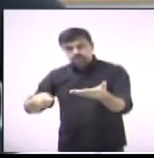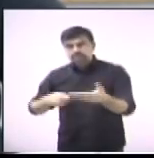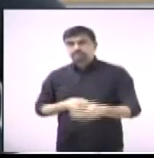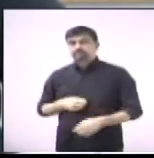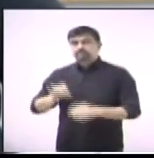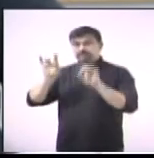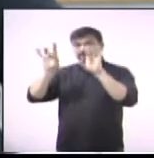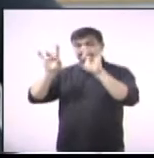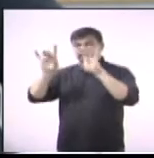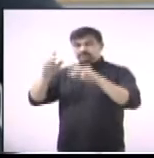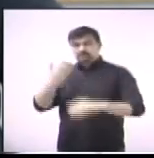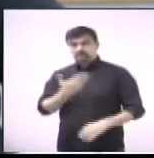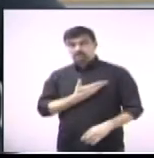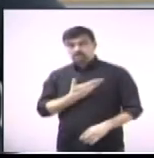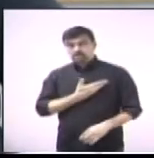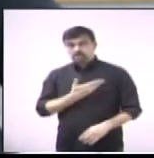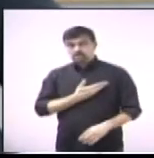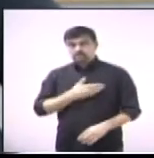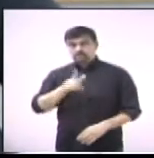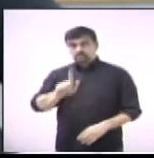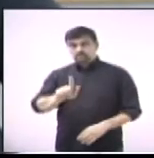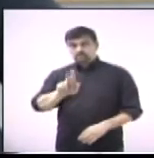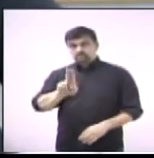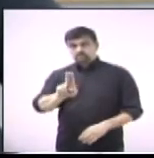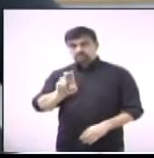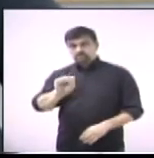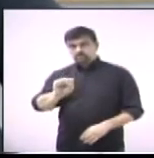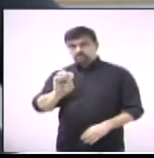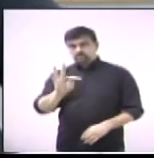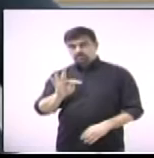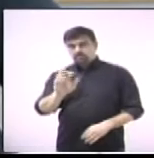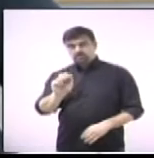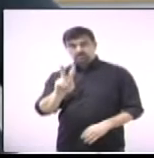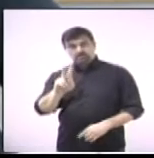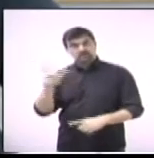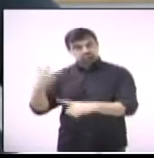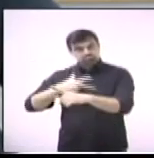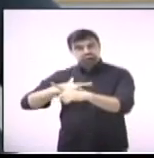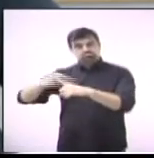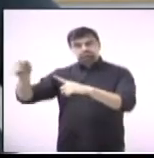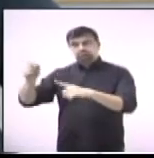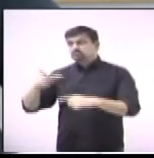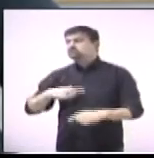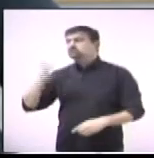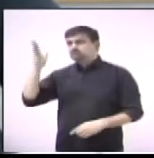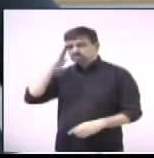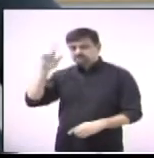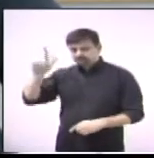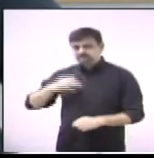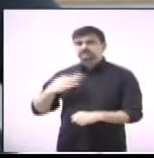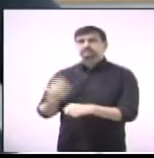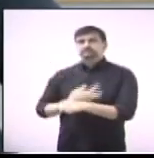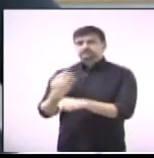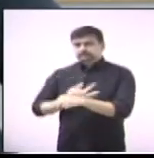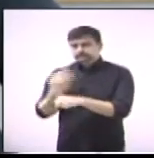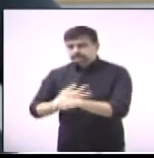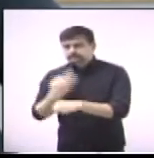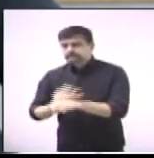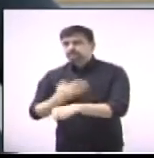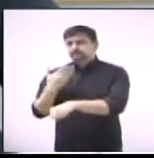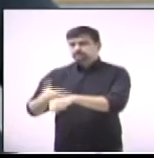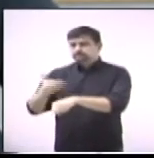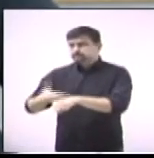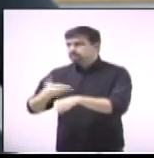o meu amigo e companheiro Gustavo. Parabéns pelas conquistas, Gustavo. Eu sei o quanto você batalha, e também a